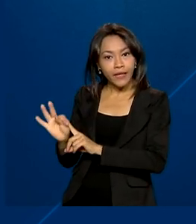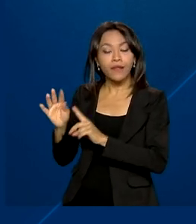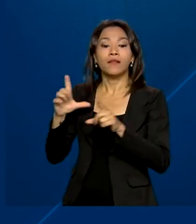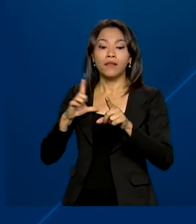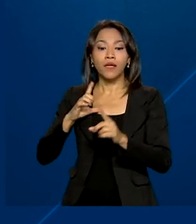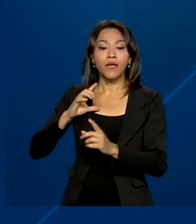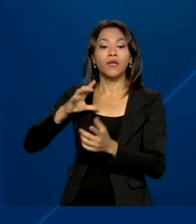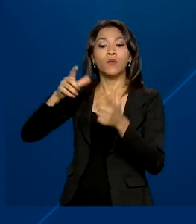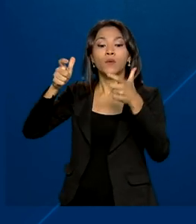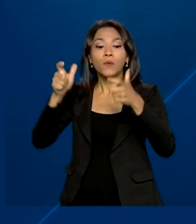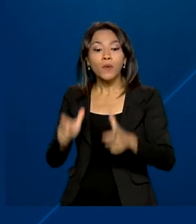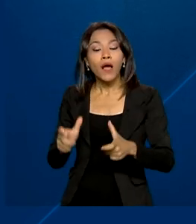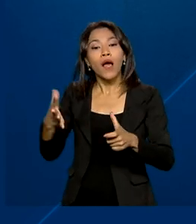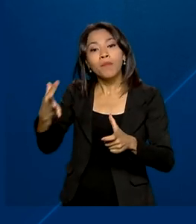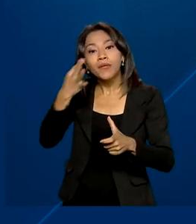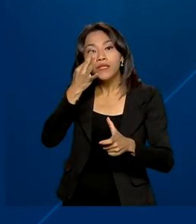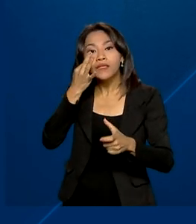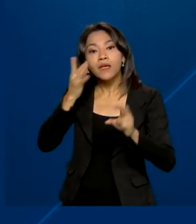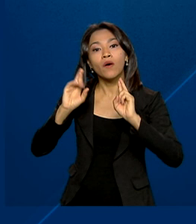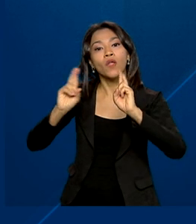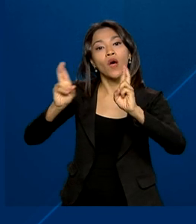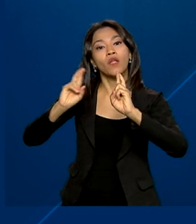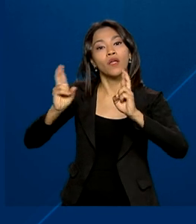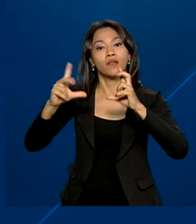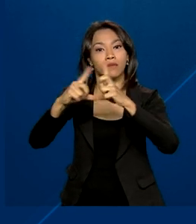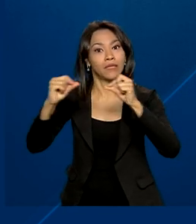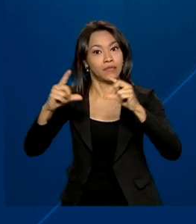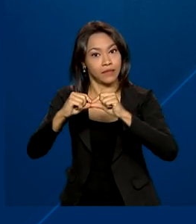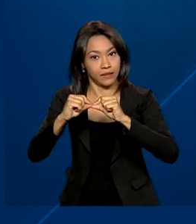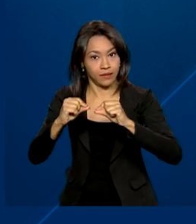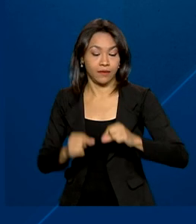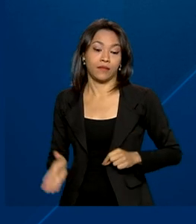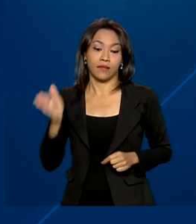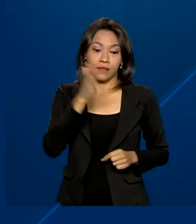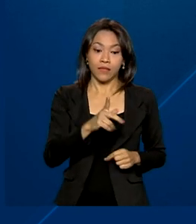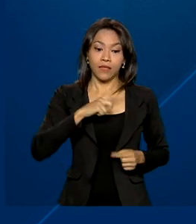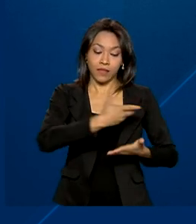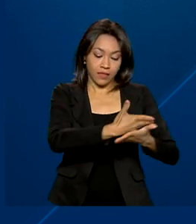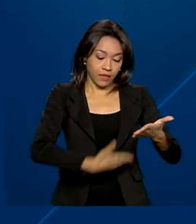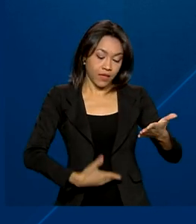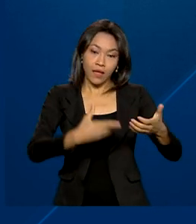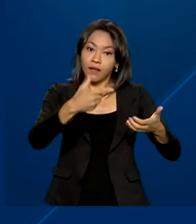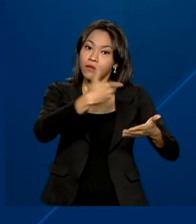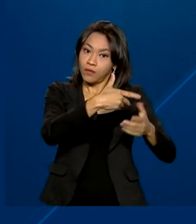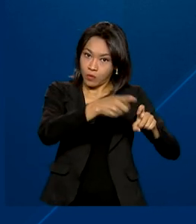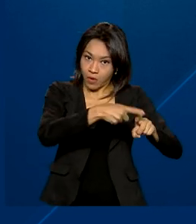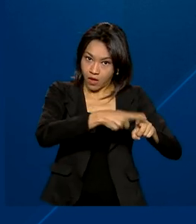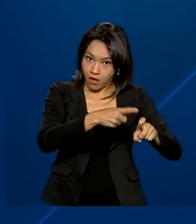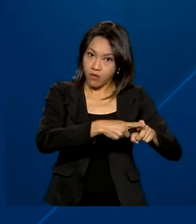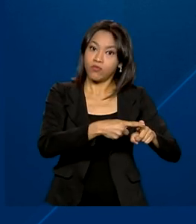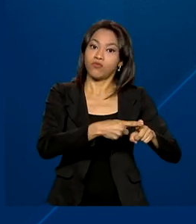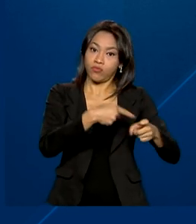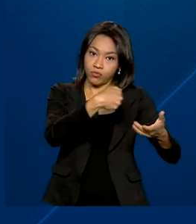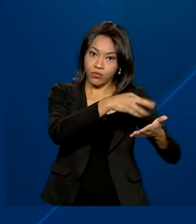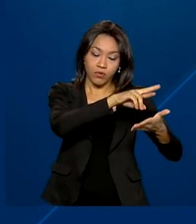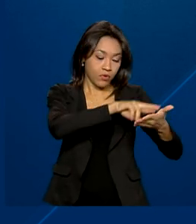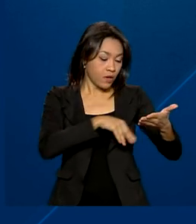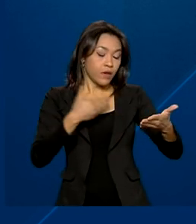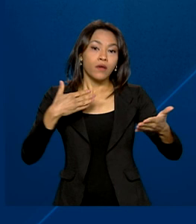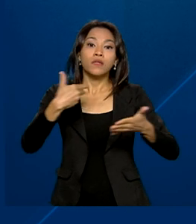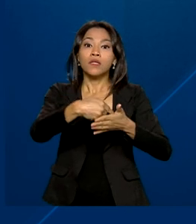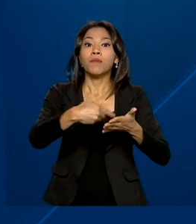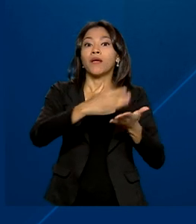atendimento presencial na rodoviária de Brasília. É preciso ter em mãos atestado o relatório médico padrão do passe livre